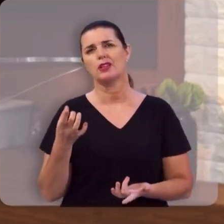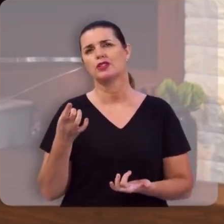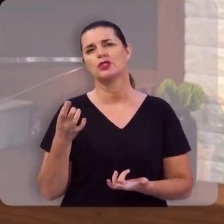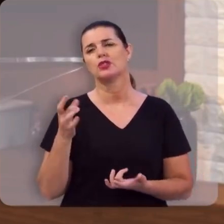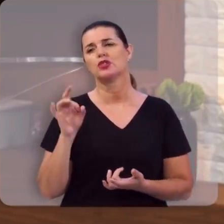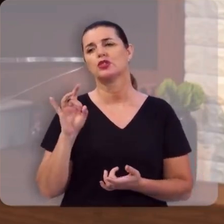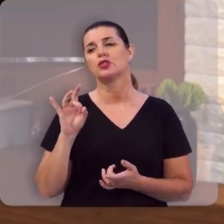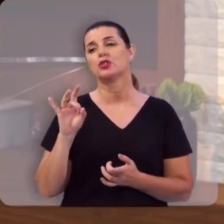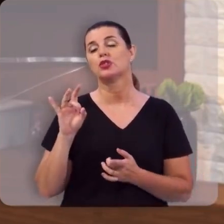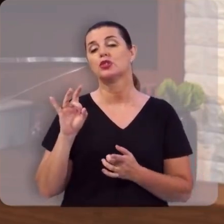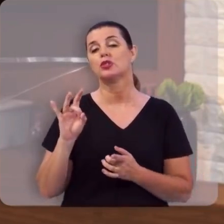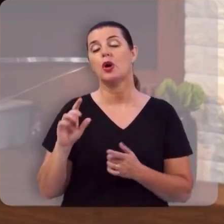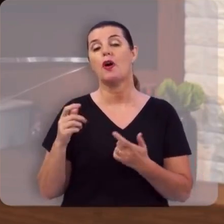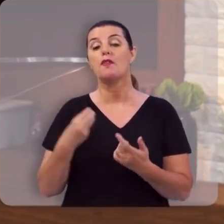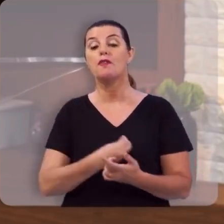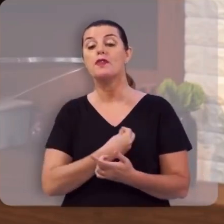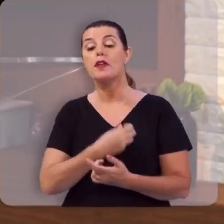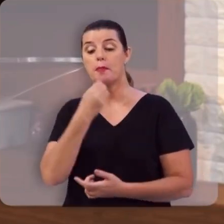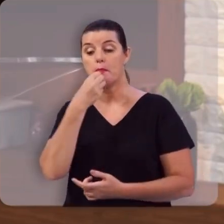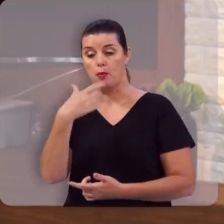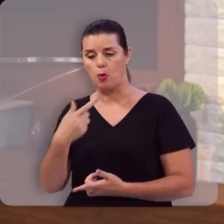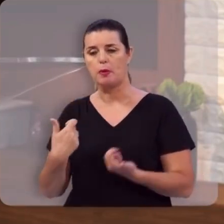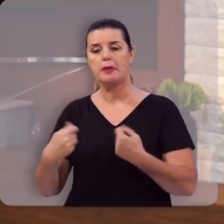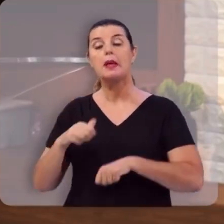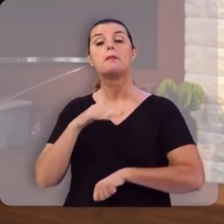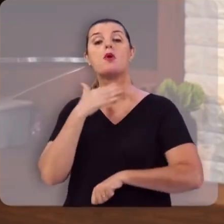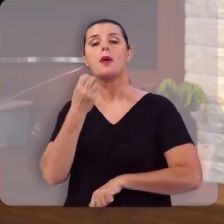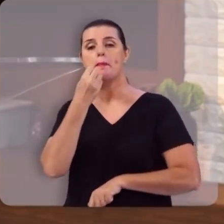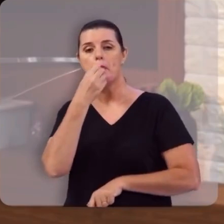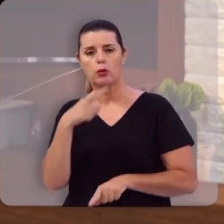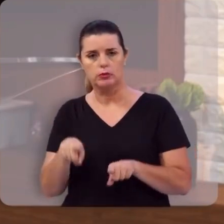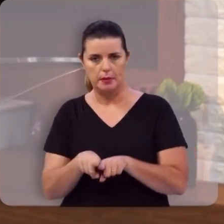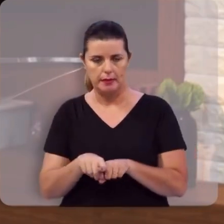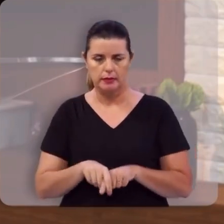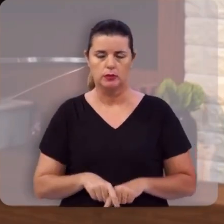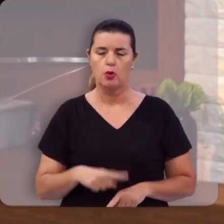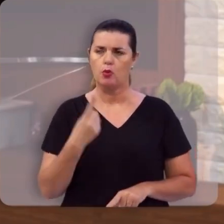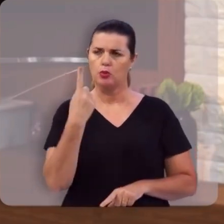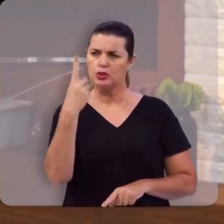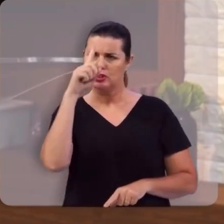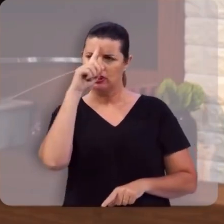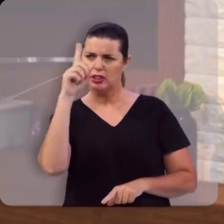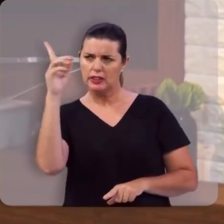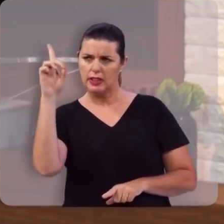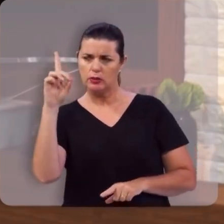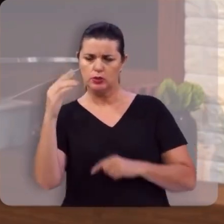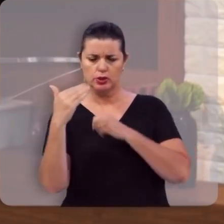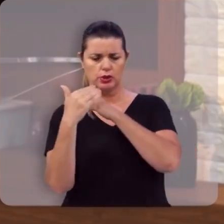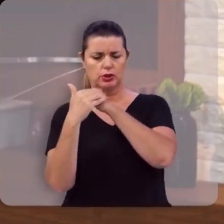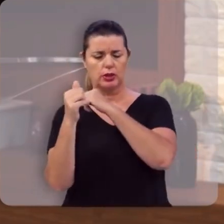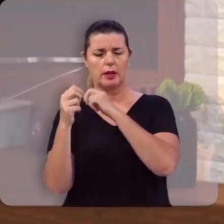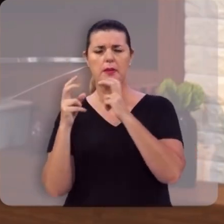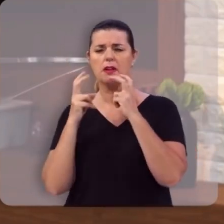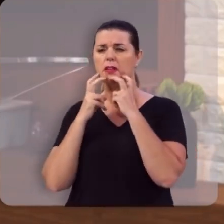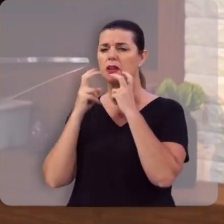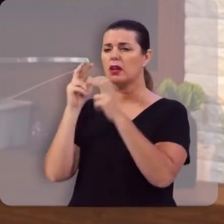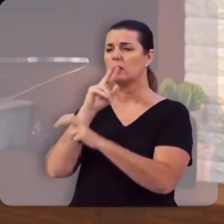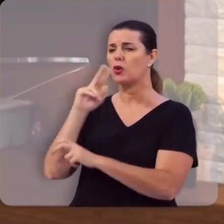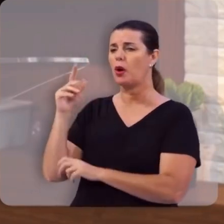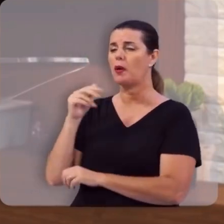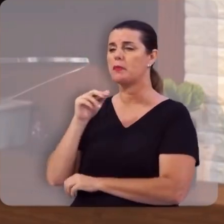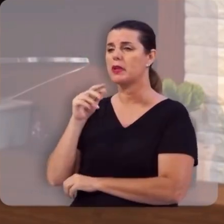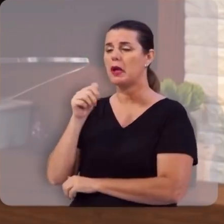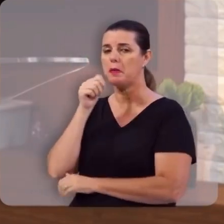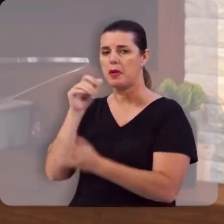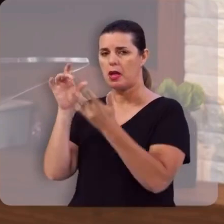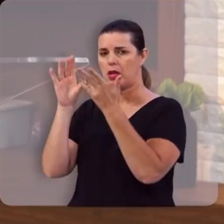viver bem, é preciso morrer bem. No dia que Deus o chamou, ele gritou pelo nome da sua